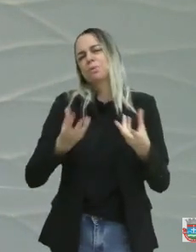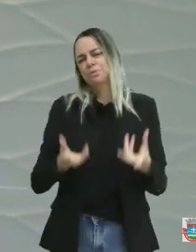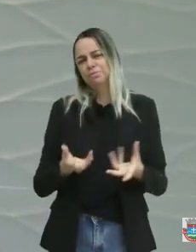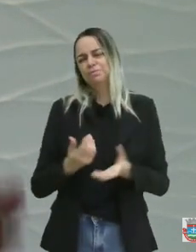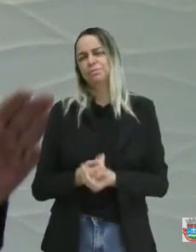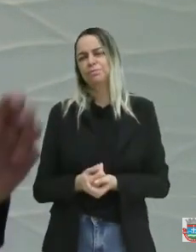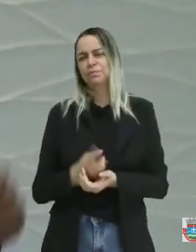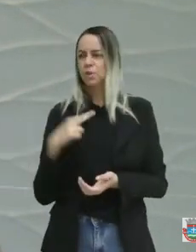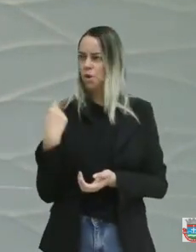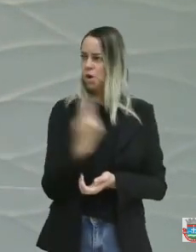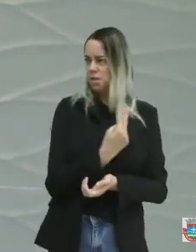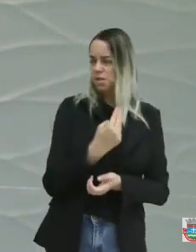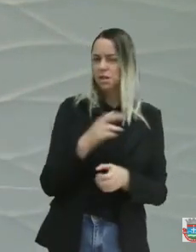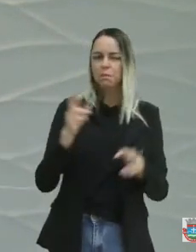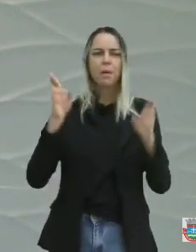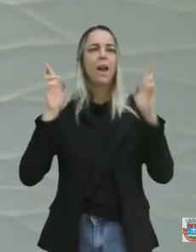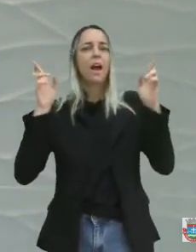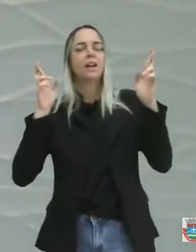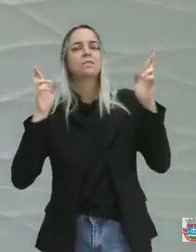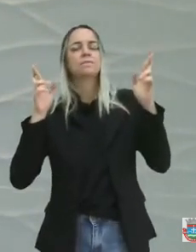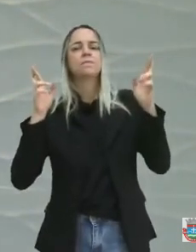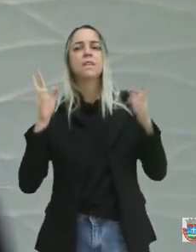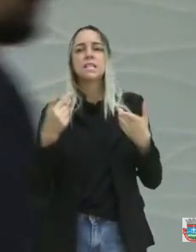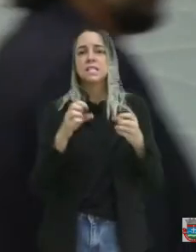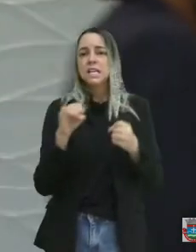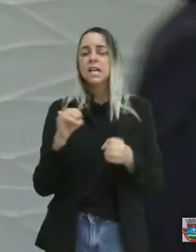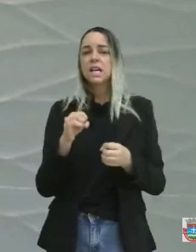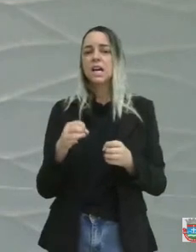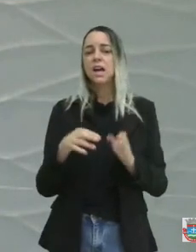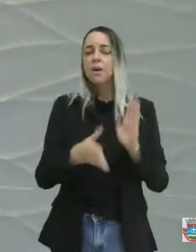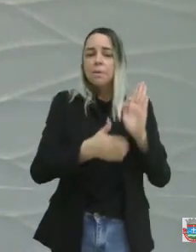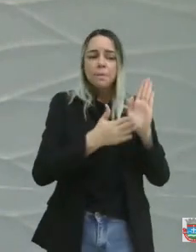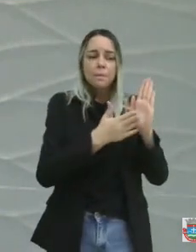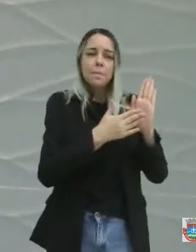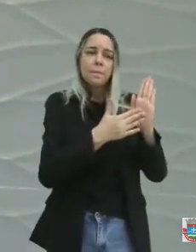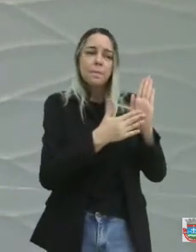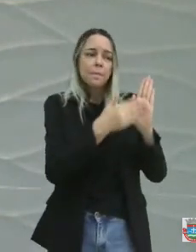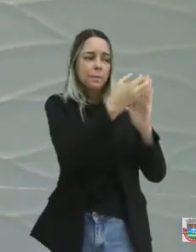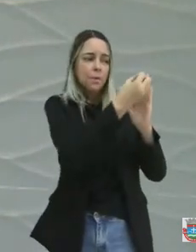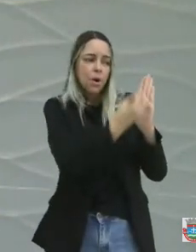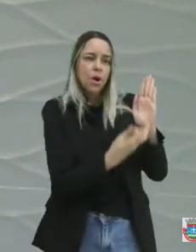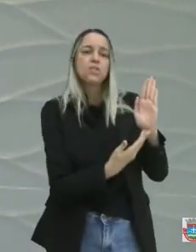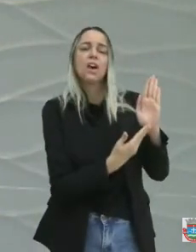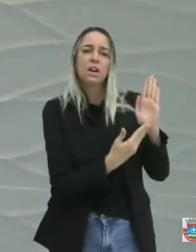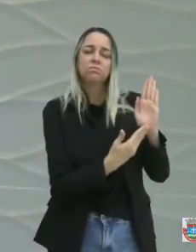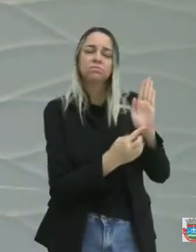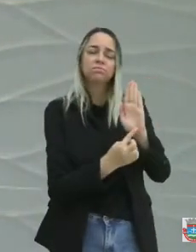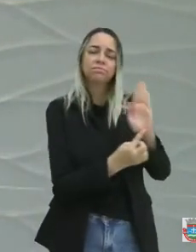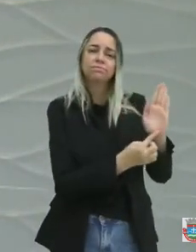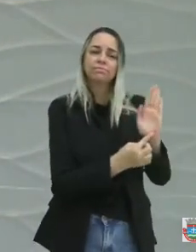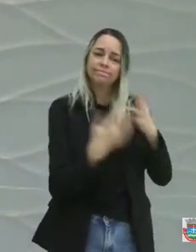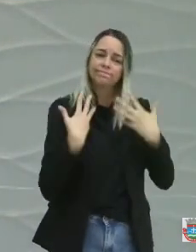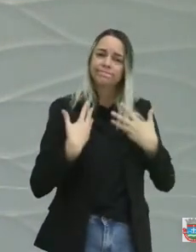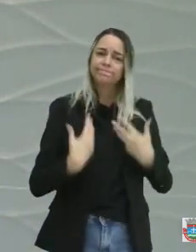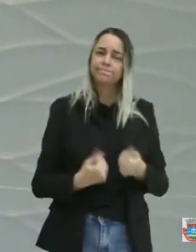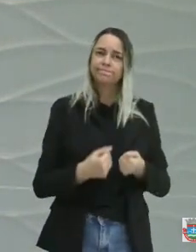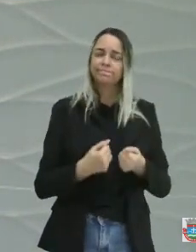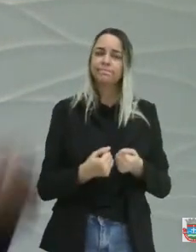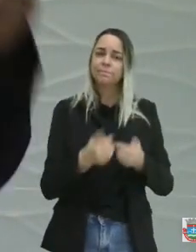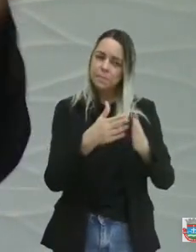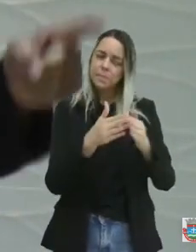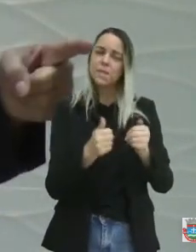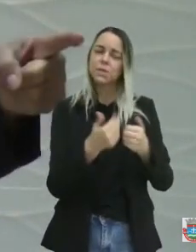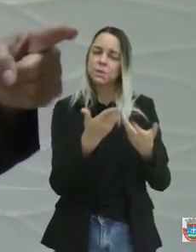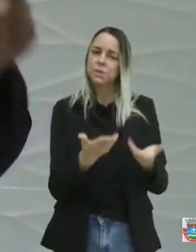Vamos esperar, vereador Léo, que esses requerimentos sejam atendidos para informar essa casa tudo o que for gasto com dinheiro da